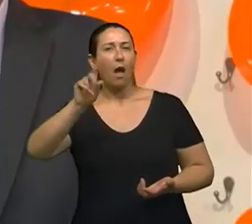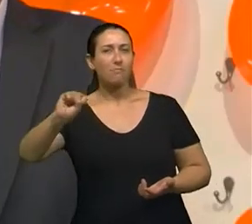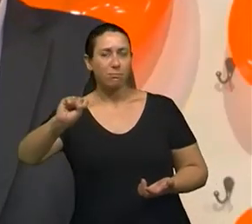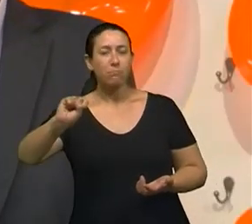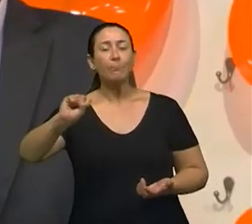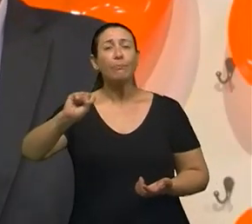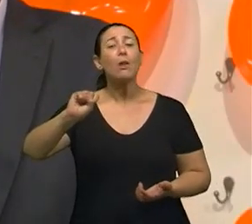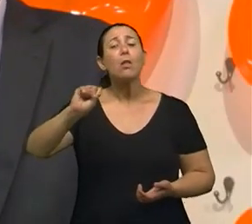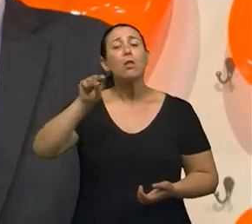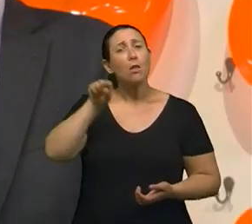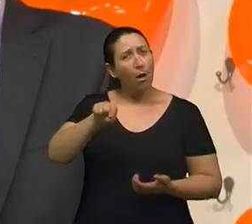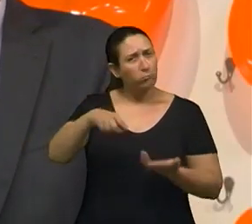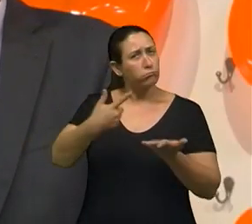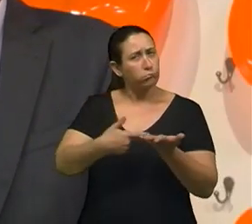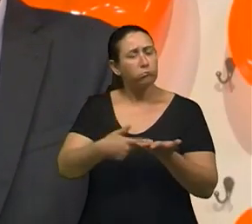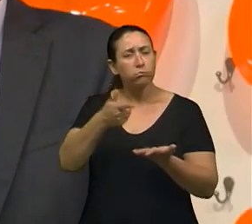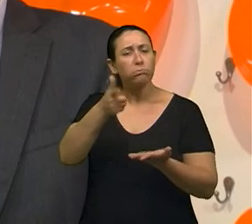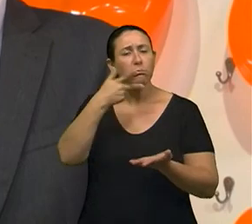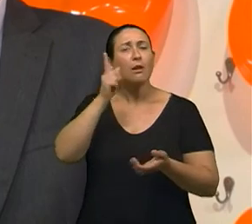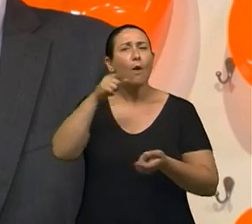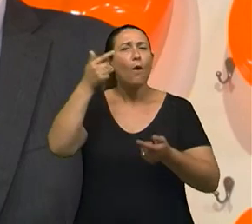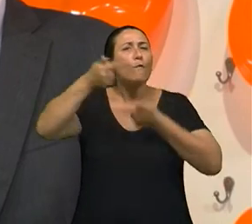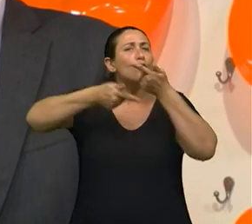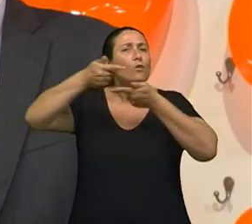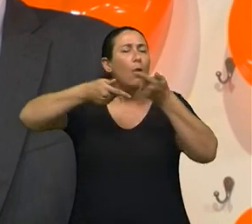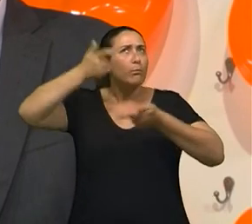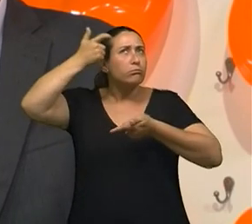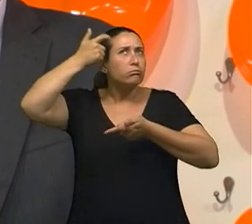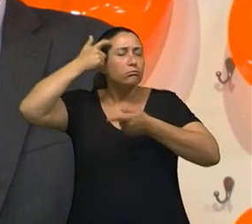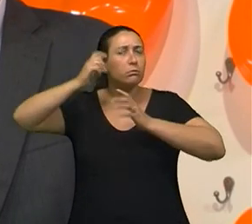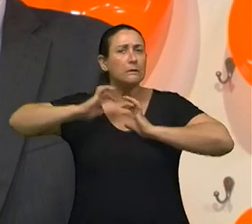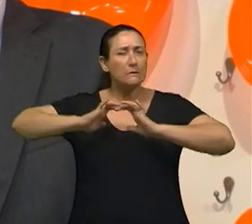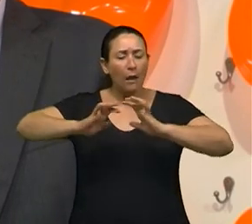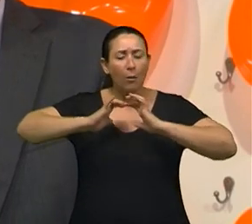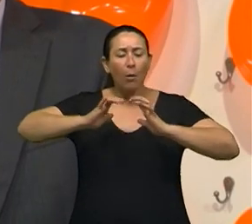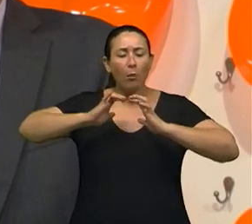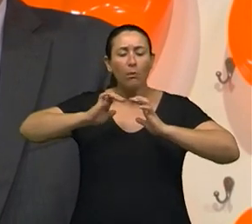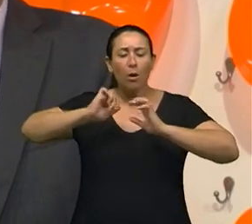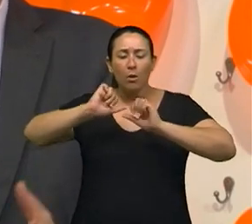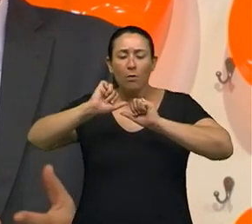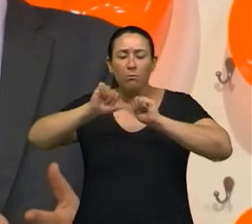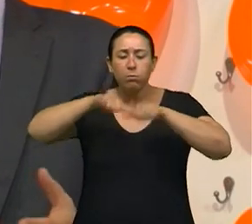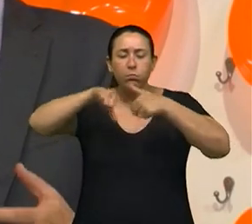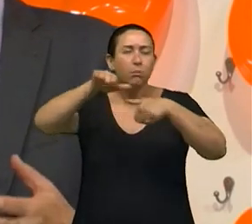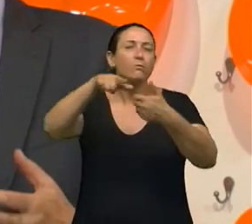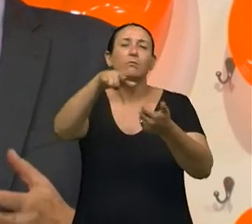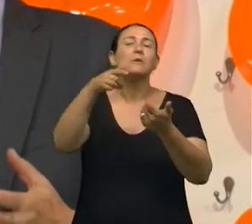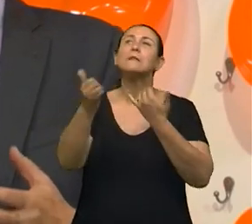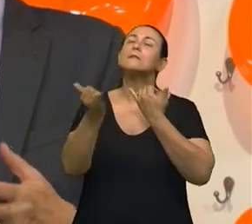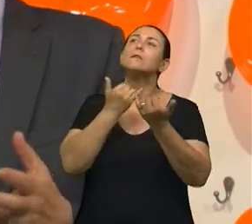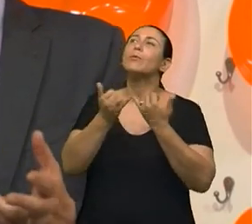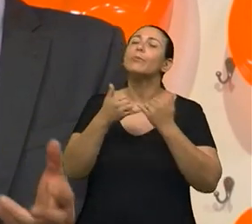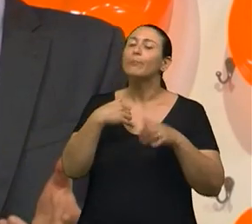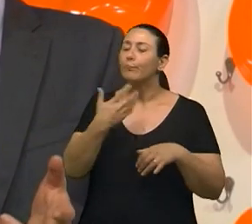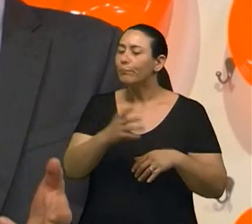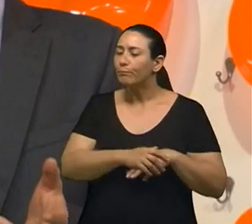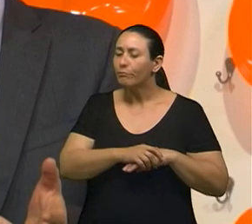cerebrais que foram alterados a partir de um determinado evento. Vou dar como exemplo, por exemplo,